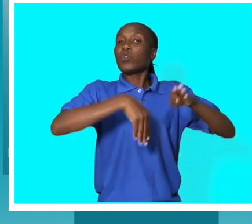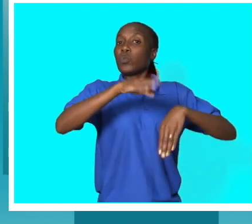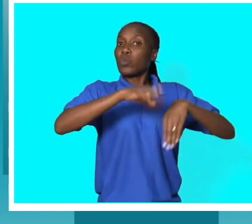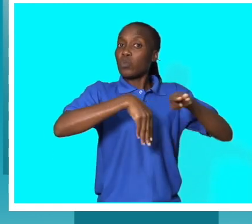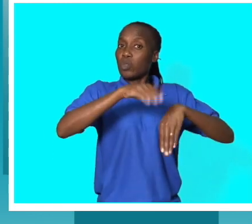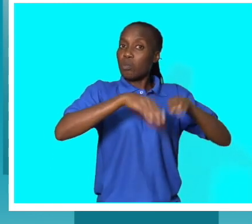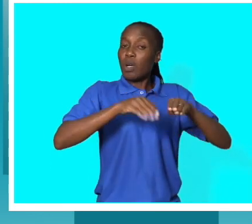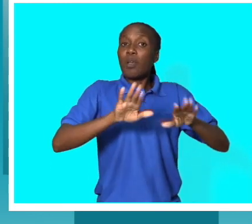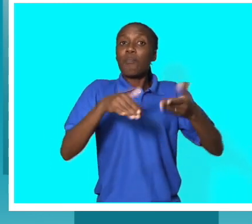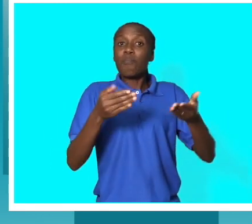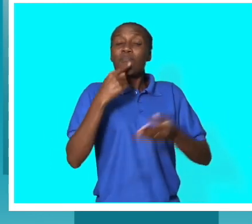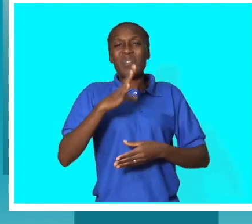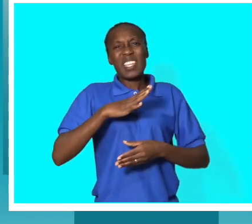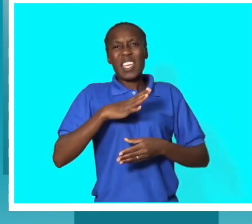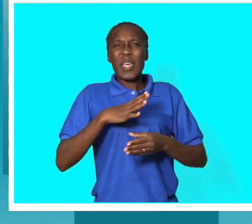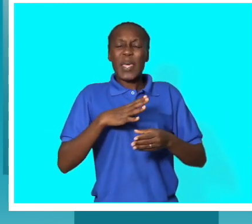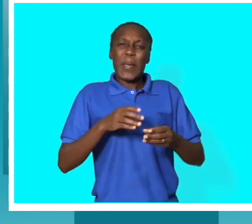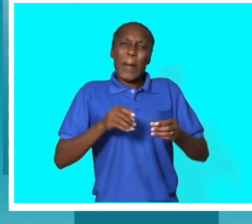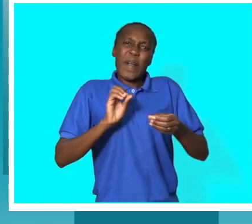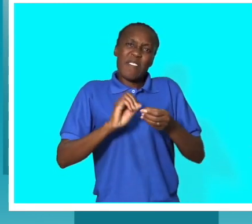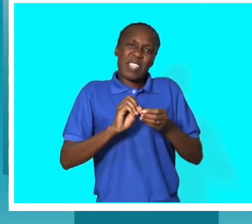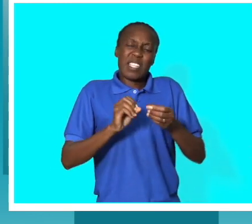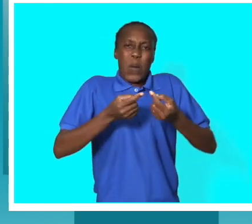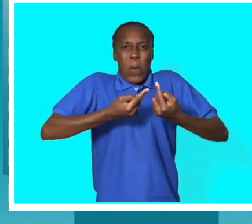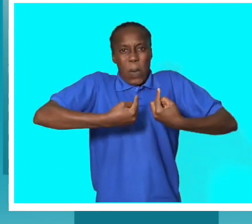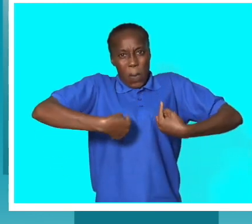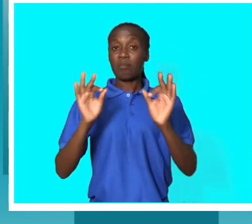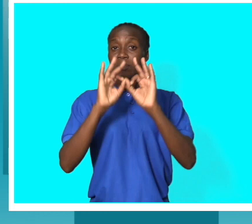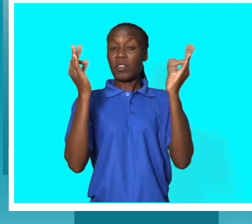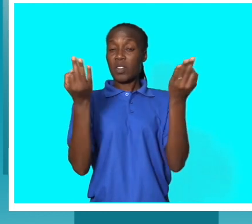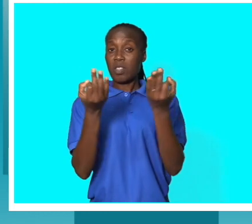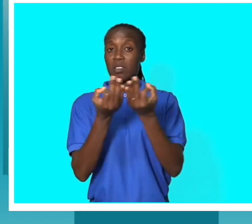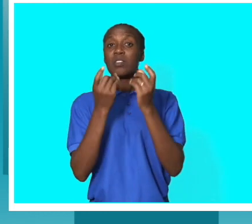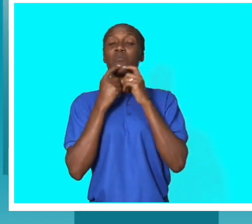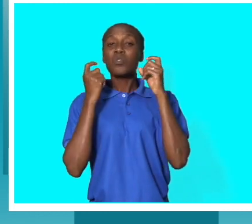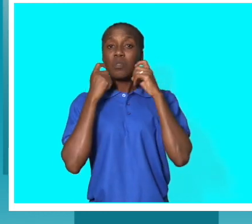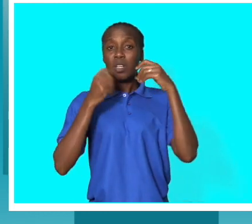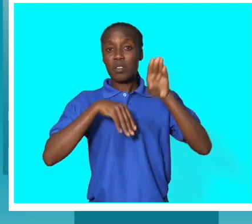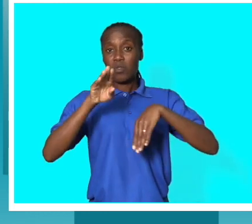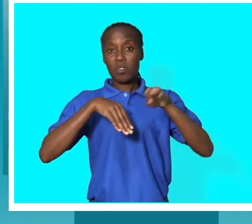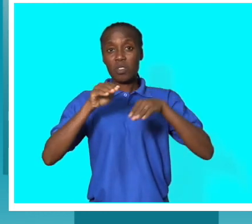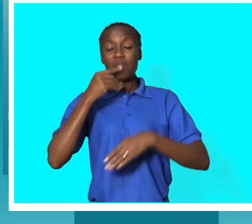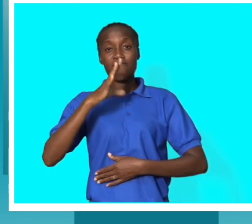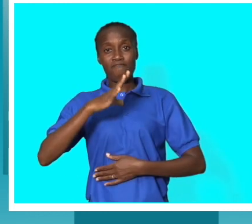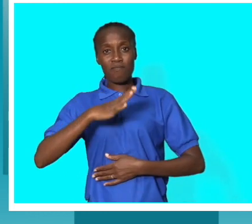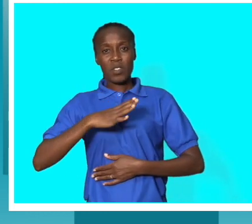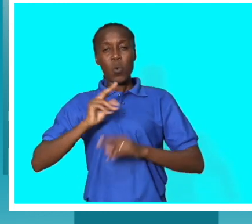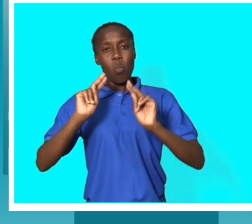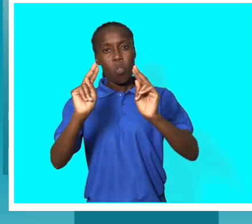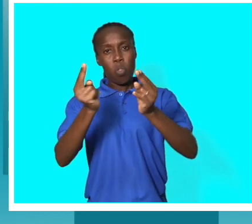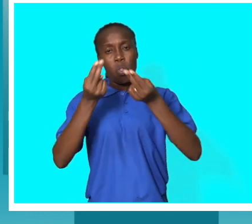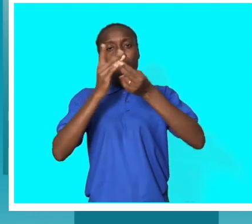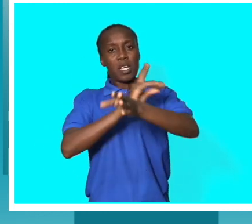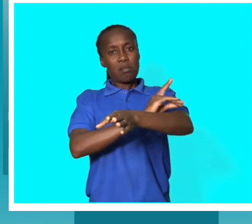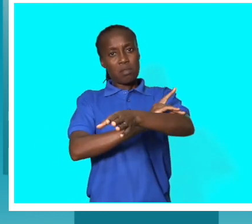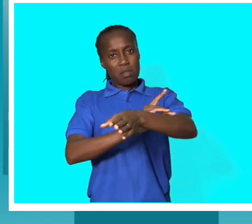E eu penso que é isto que o futebol é moderno. Vamos modernizar. A Federação Moçambicana de Futebol também possui a